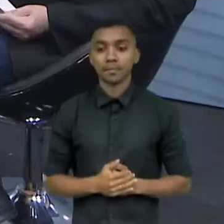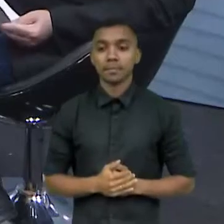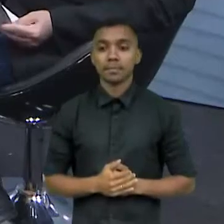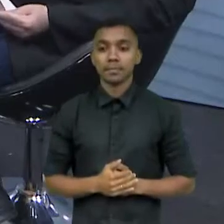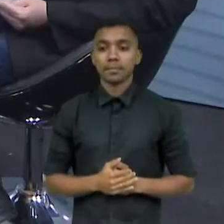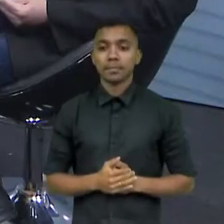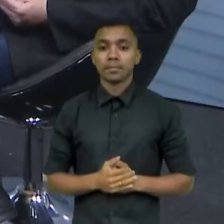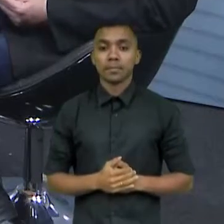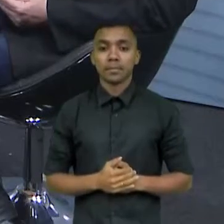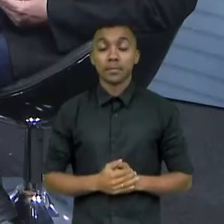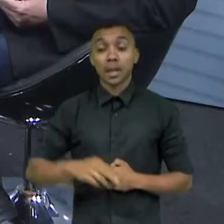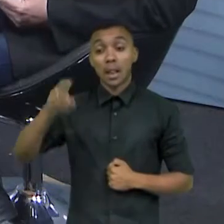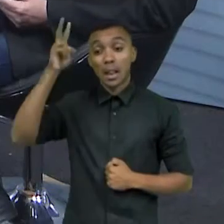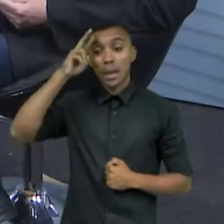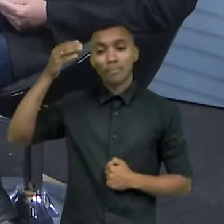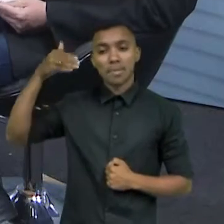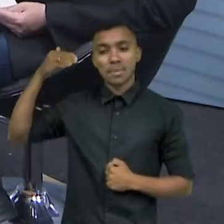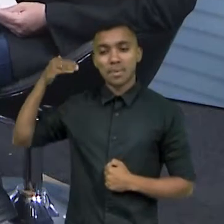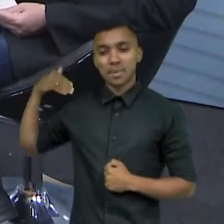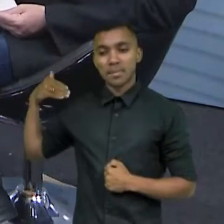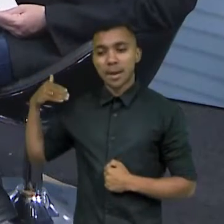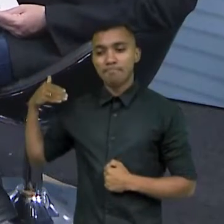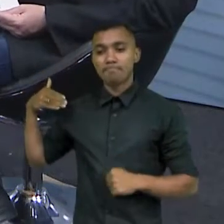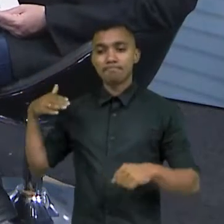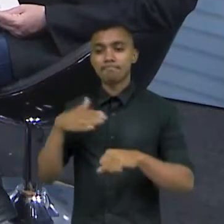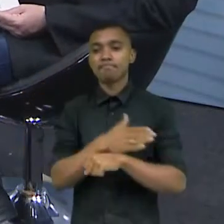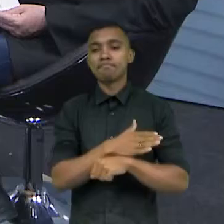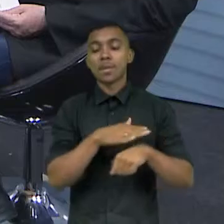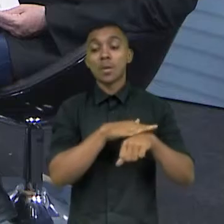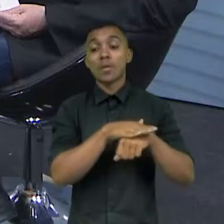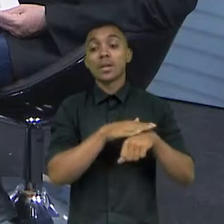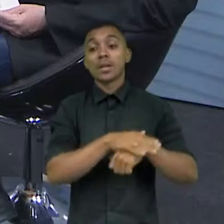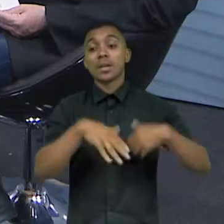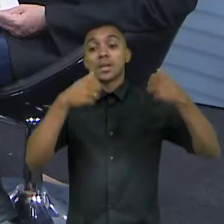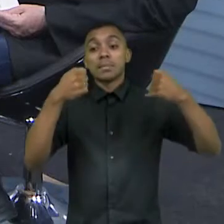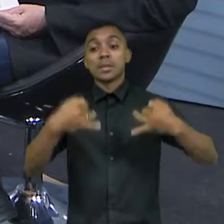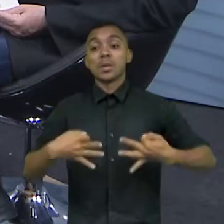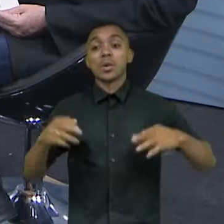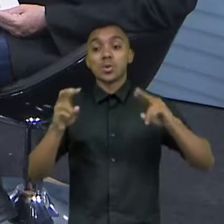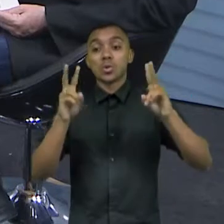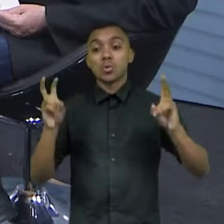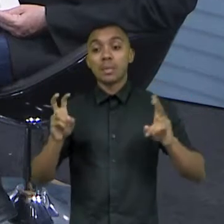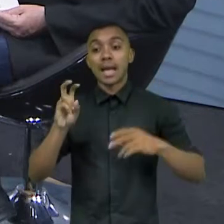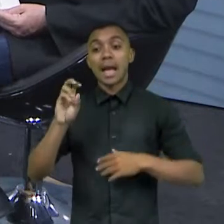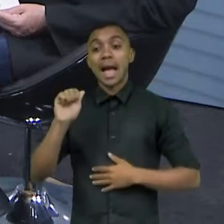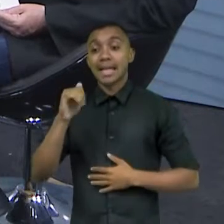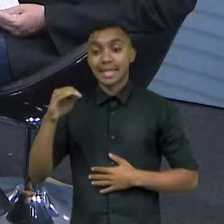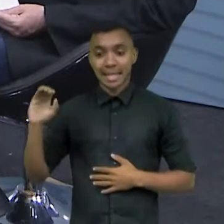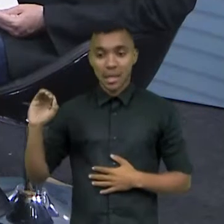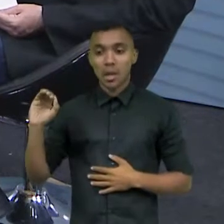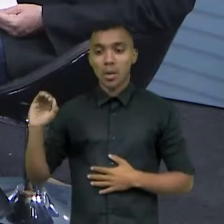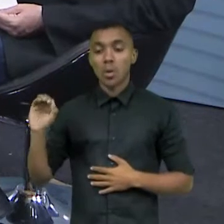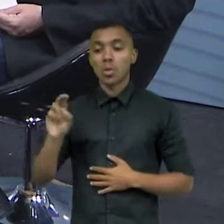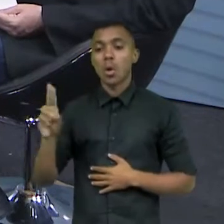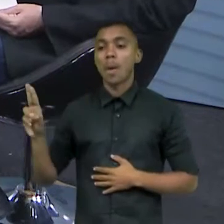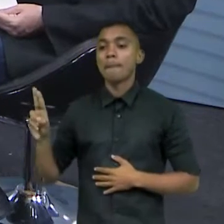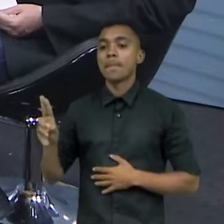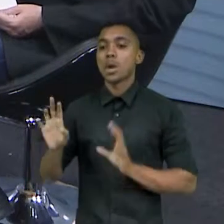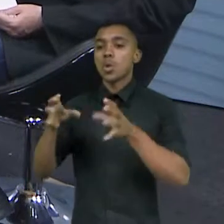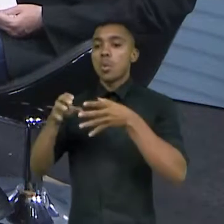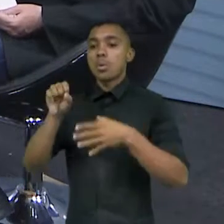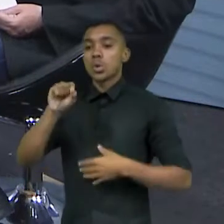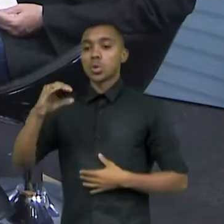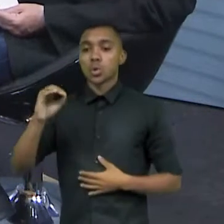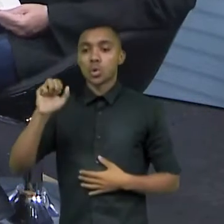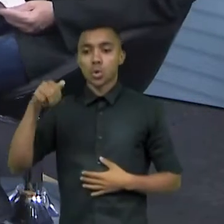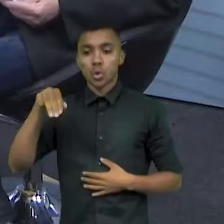Ô, Bia, da outra vez que você veio aqui, você falou de algumas ações da Somos 1, que é mais ou